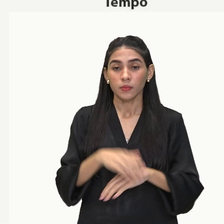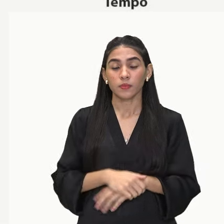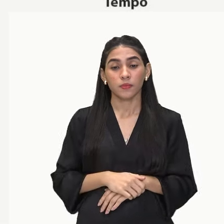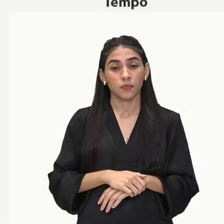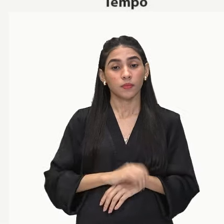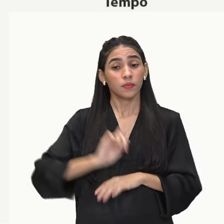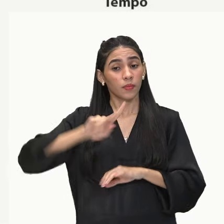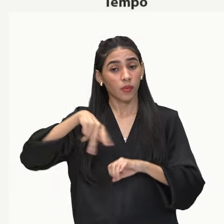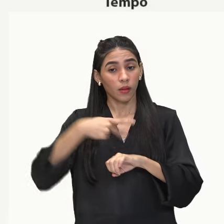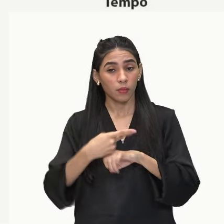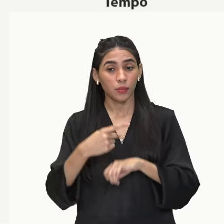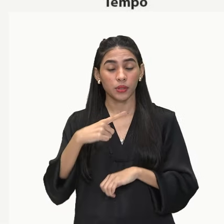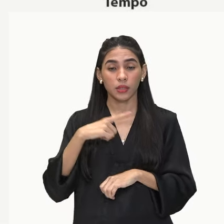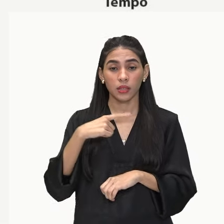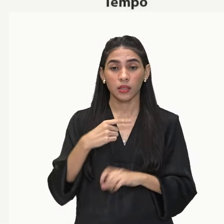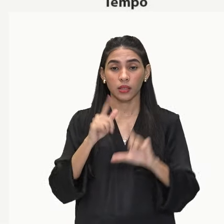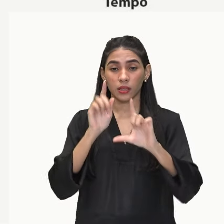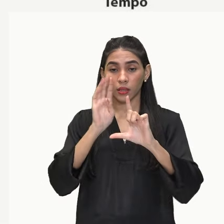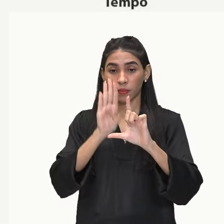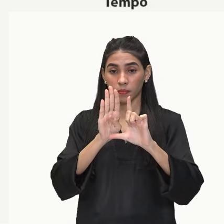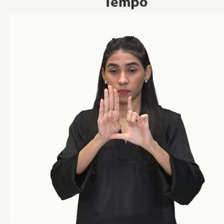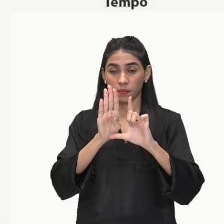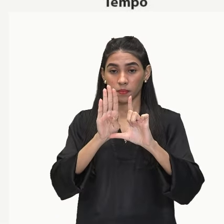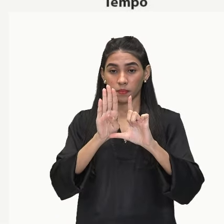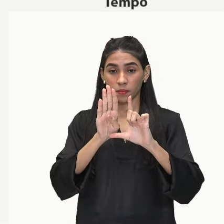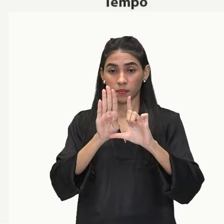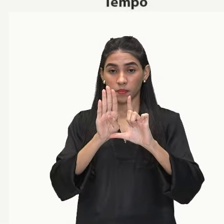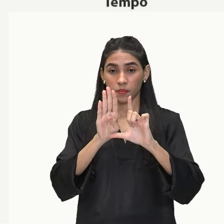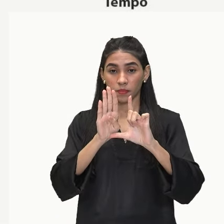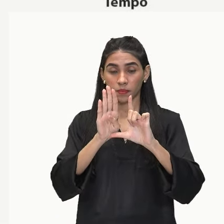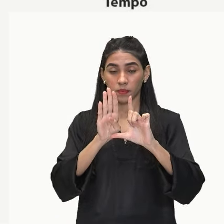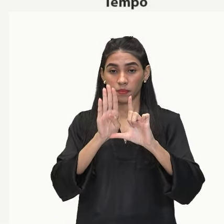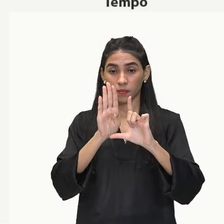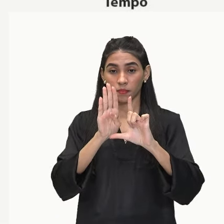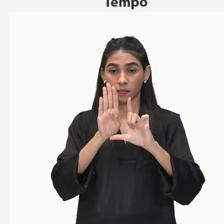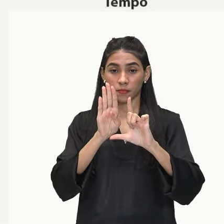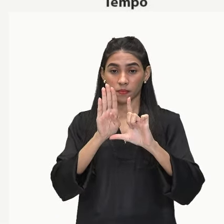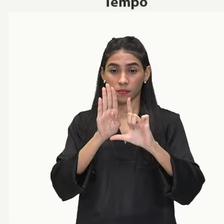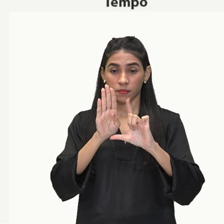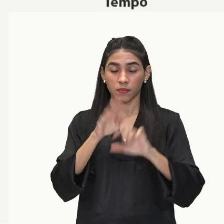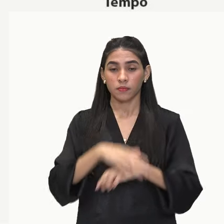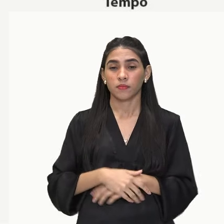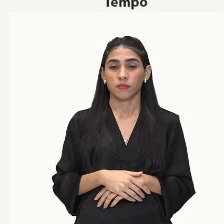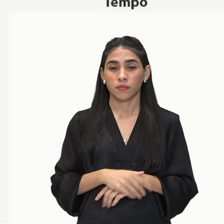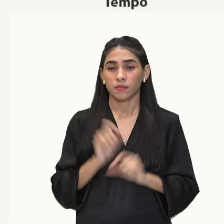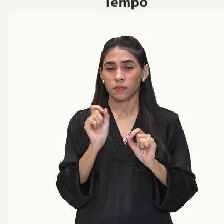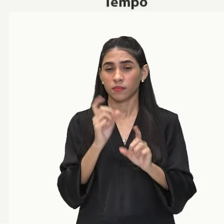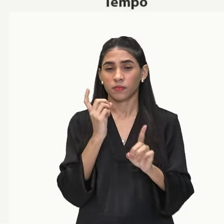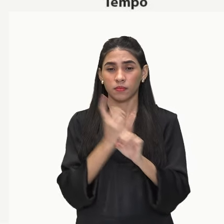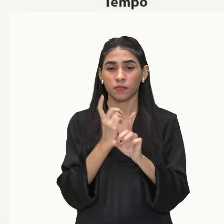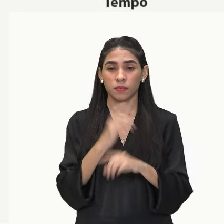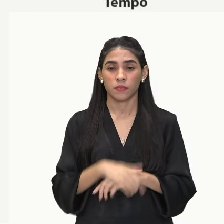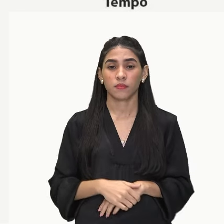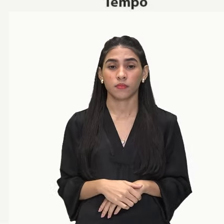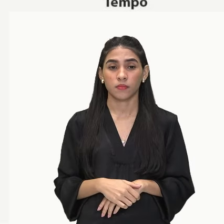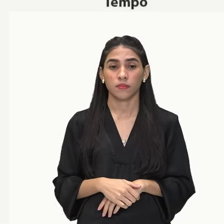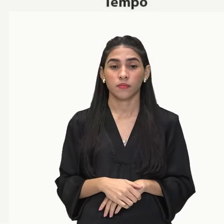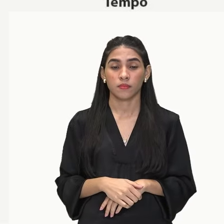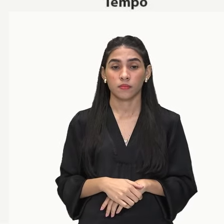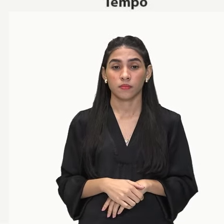Depois, a gente vai observar essa segunda fase aqui, essa fase B. O que a gente vai encontrar na fase B?